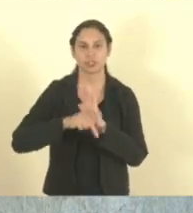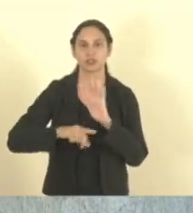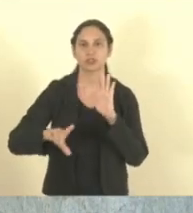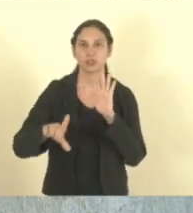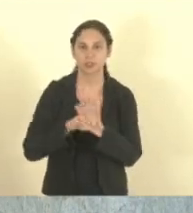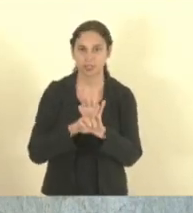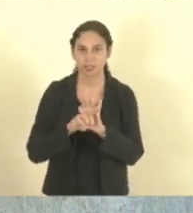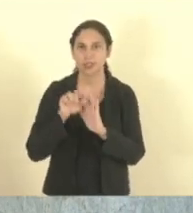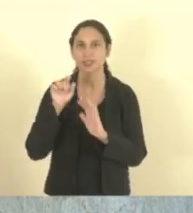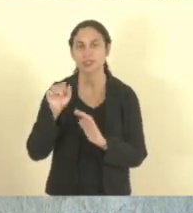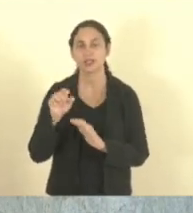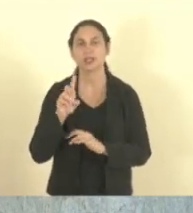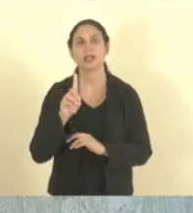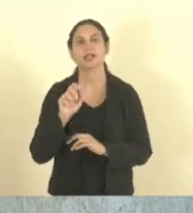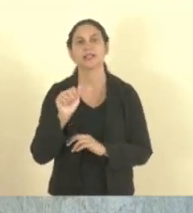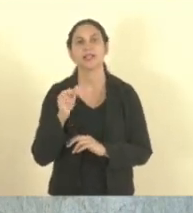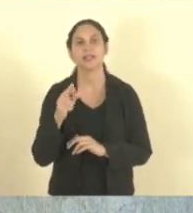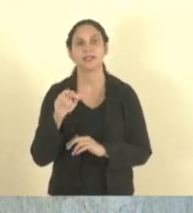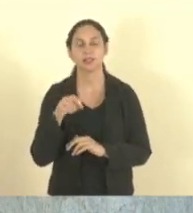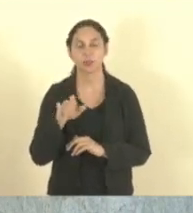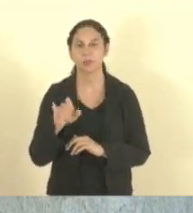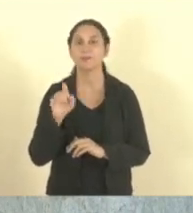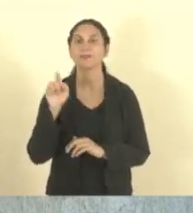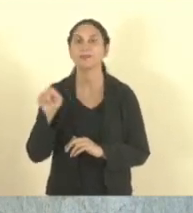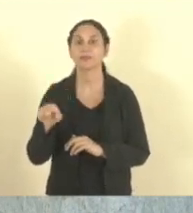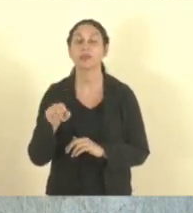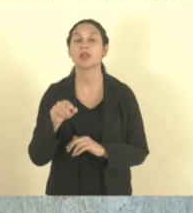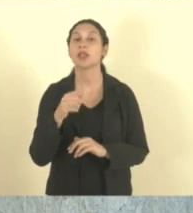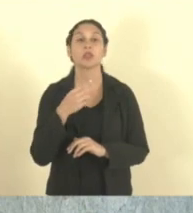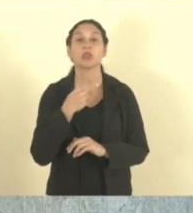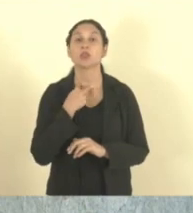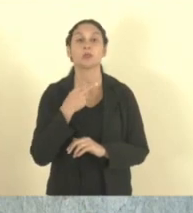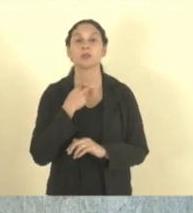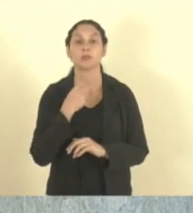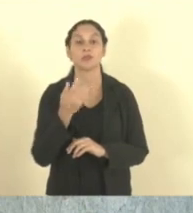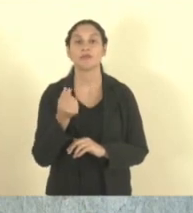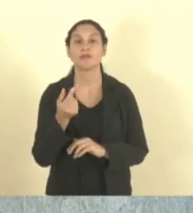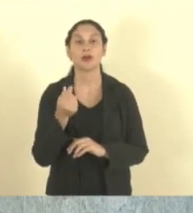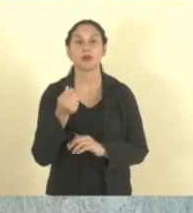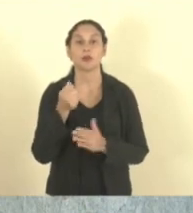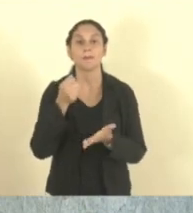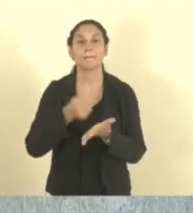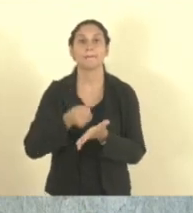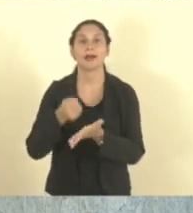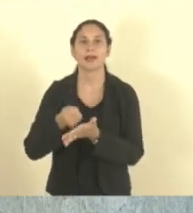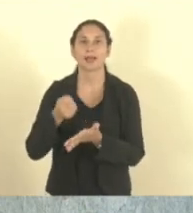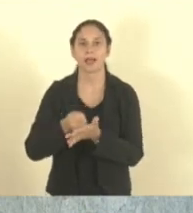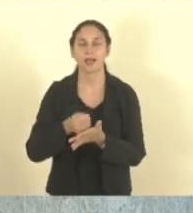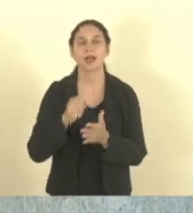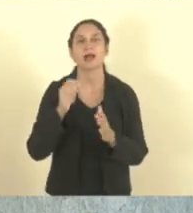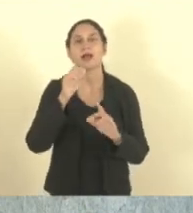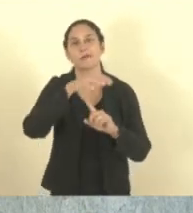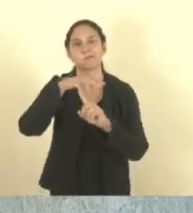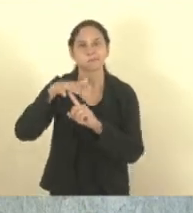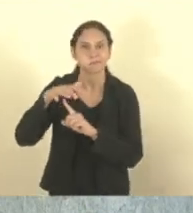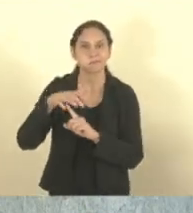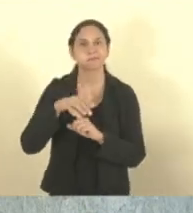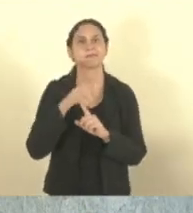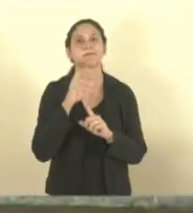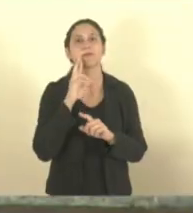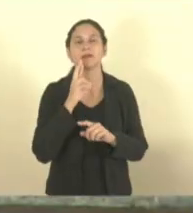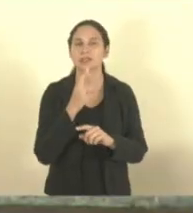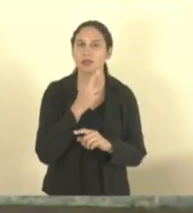Santo que bares, restaurantes e barracas de praia realizem a cobrança de qualquer outro valor proveniente do consumo de produtos deambulantes e terceiros e da Autoprovidência.